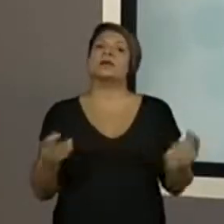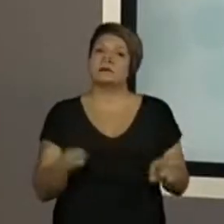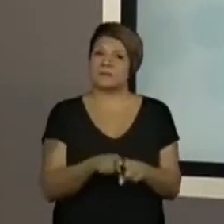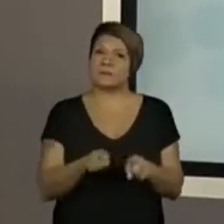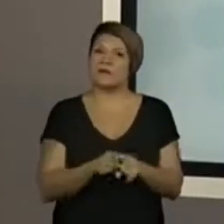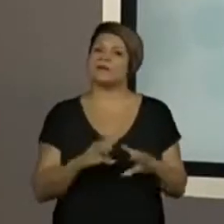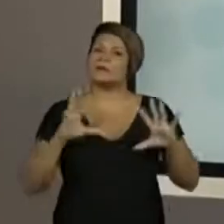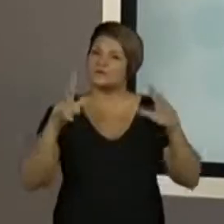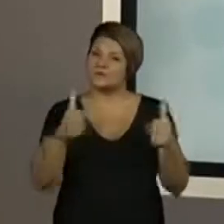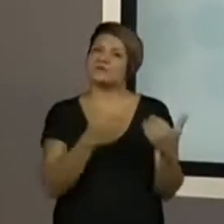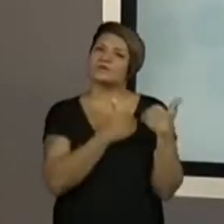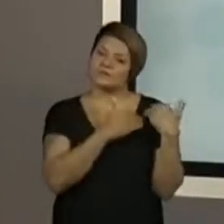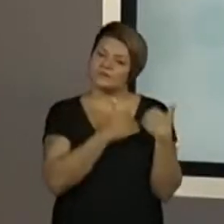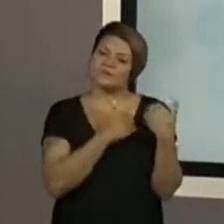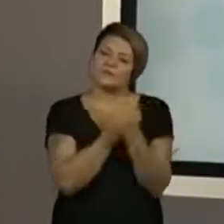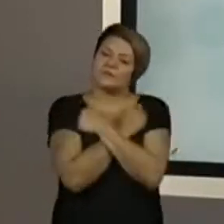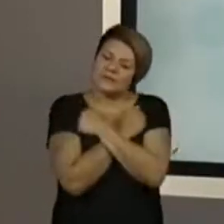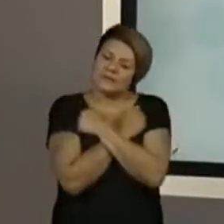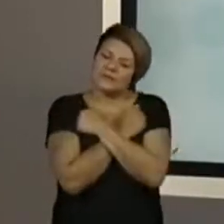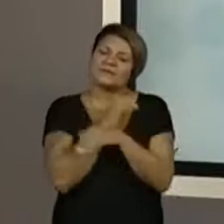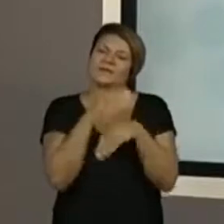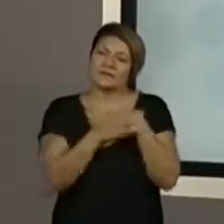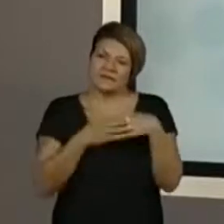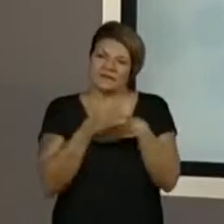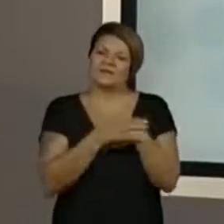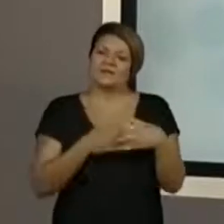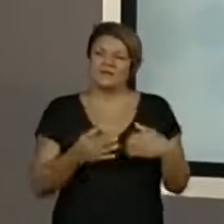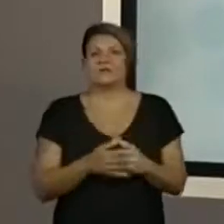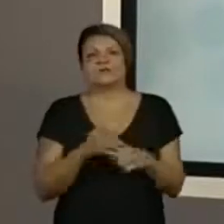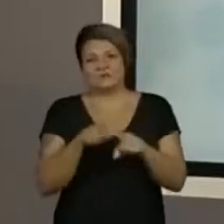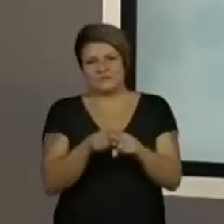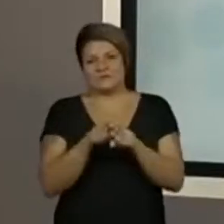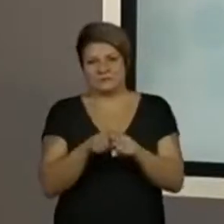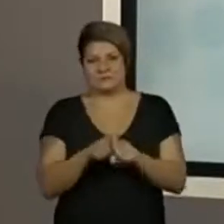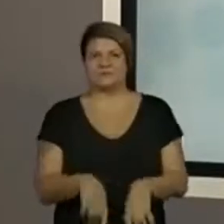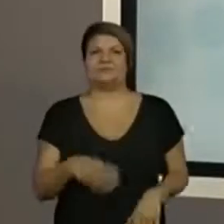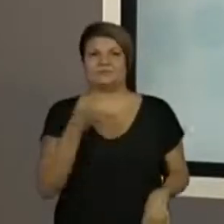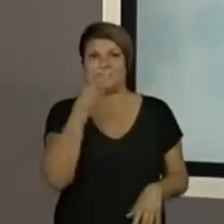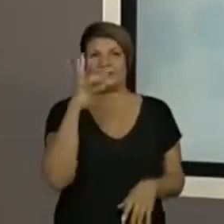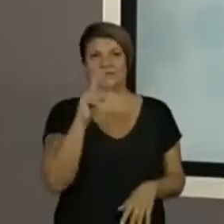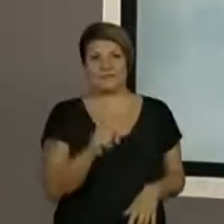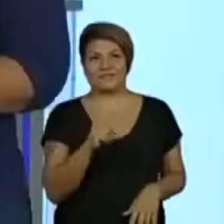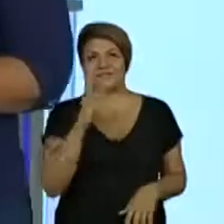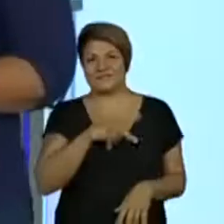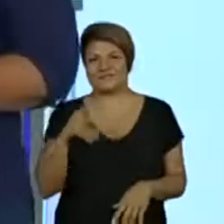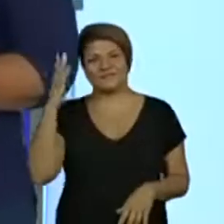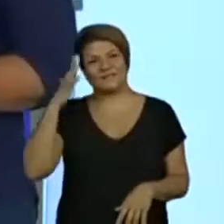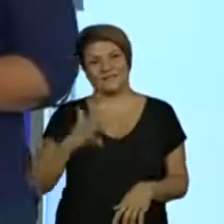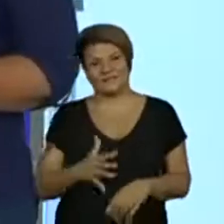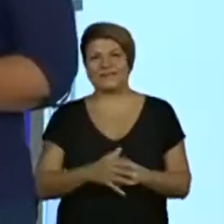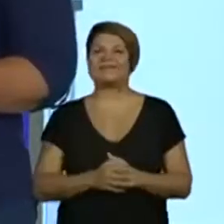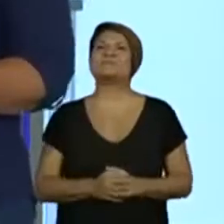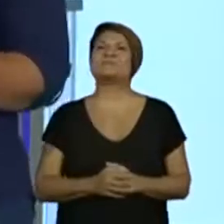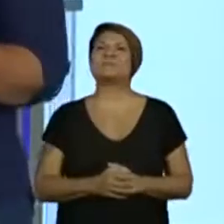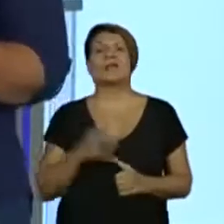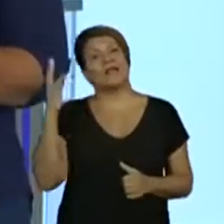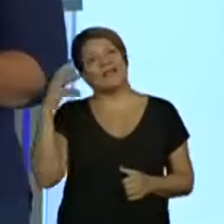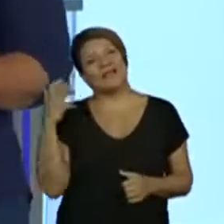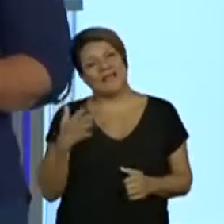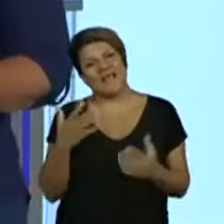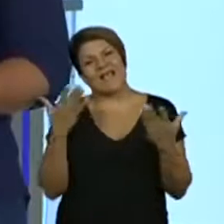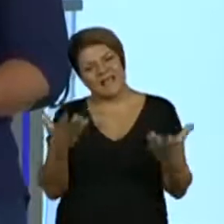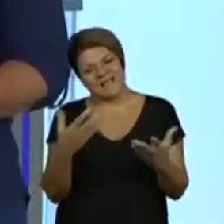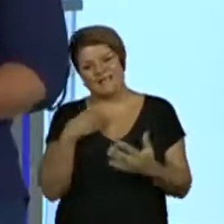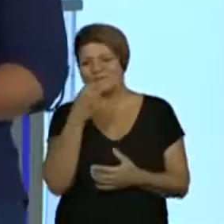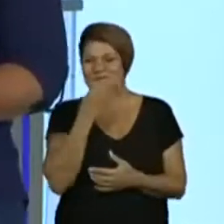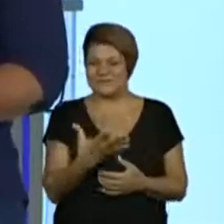responsáveis, o nosso abraço carinhoso por toda a parceria. Bom dia, professora Viviane! Bom dia, professora Kelly! Bom